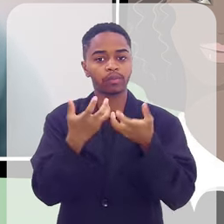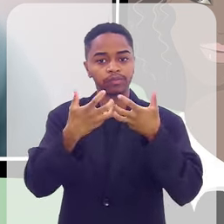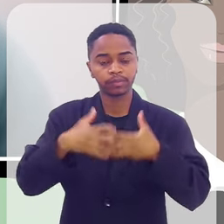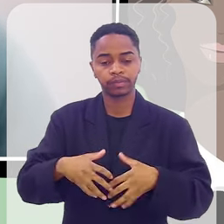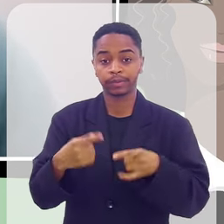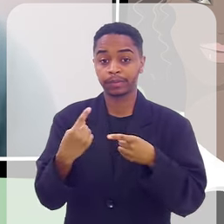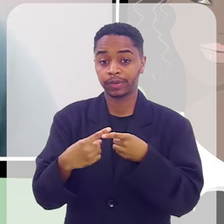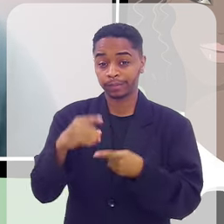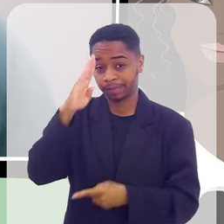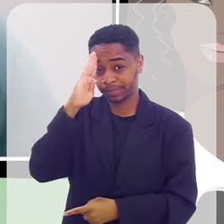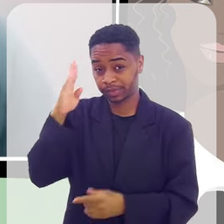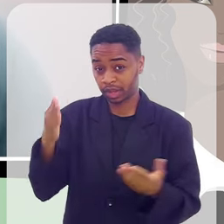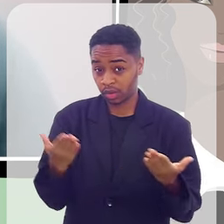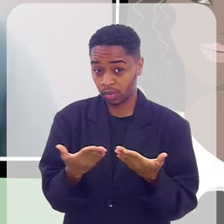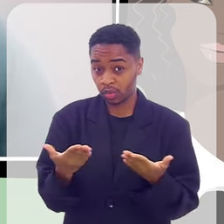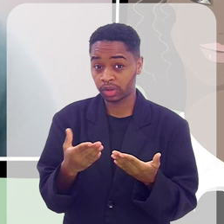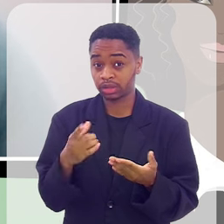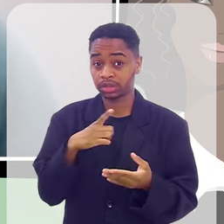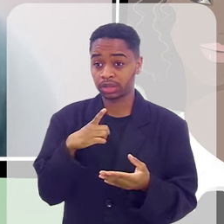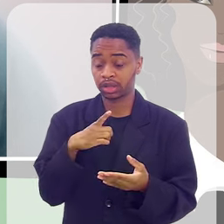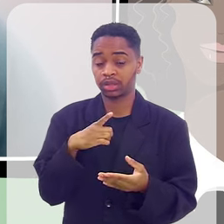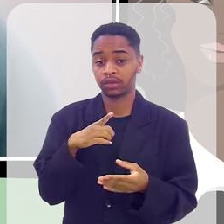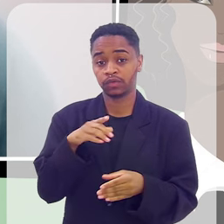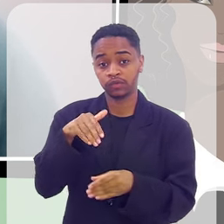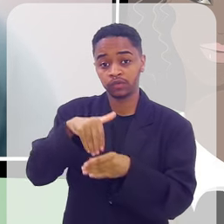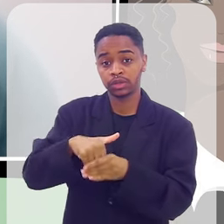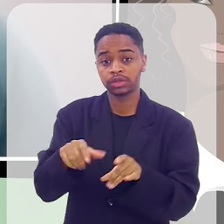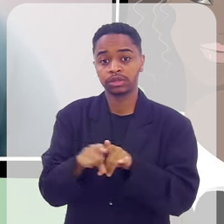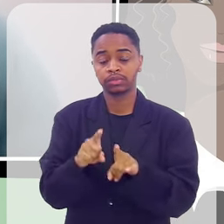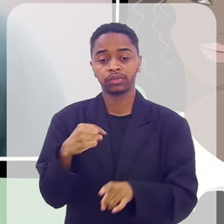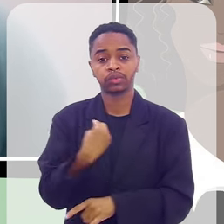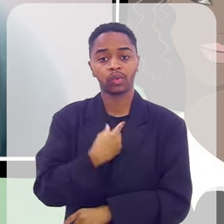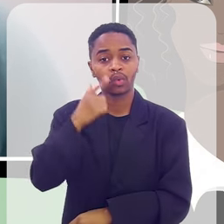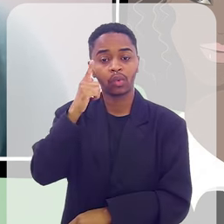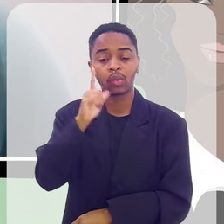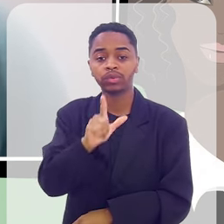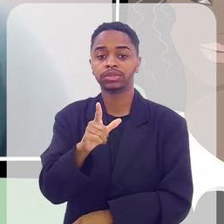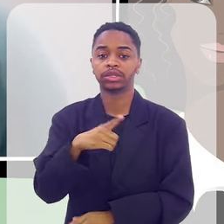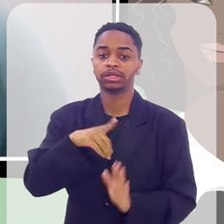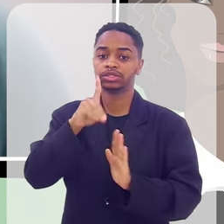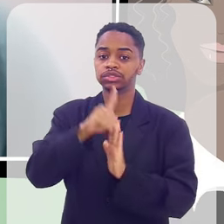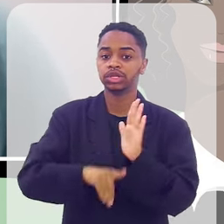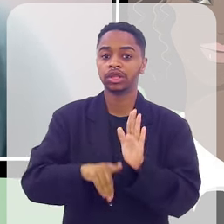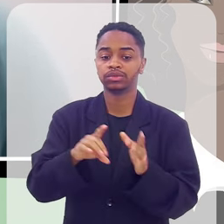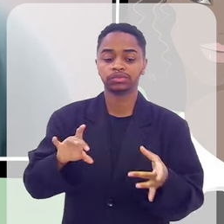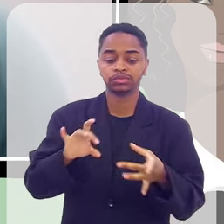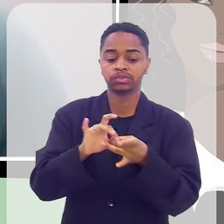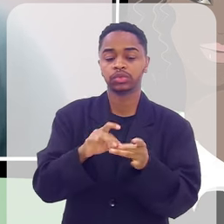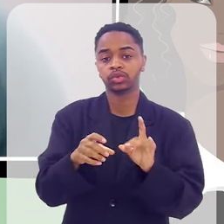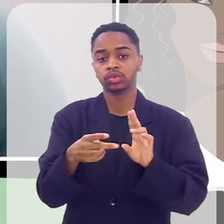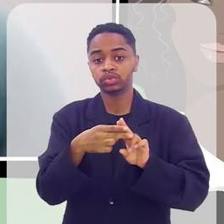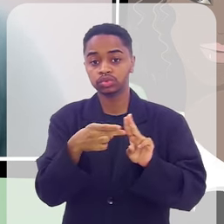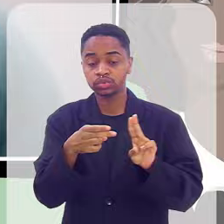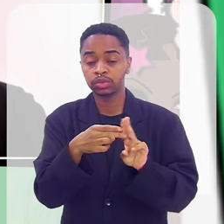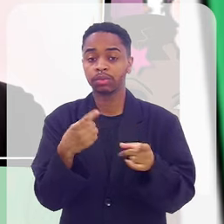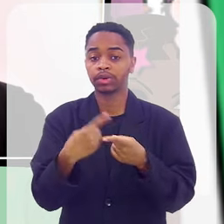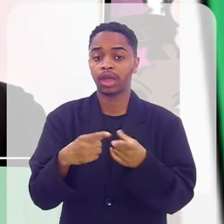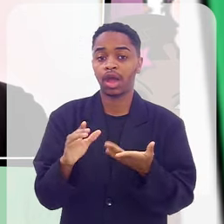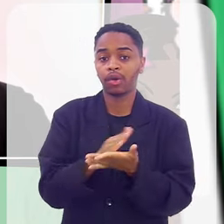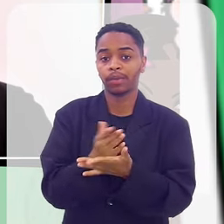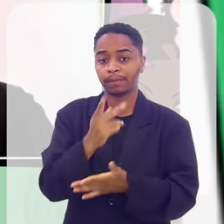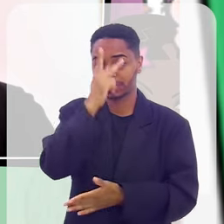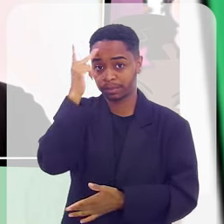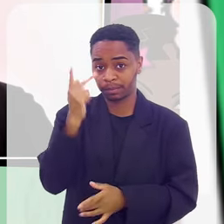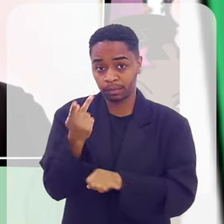mais agora, depois que foi votada e a gente conseguiu ter o direito e o espaço no SUS. Então, muitas pessoas procuram